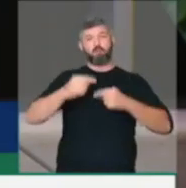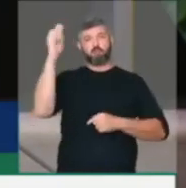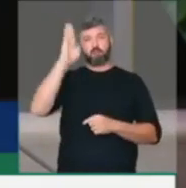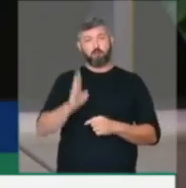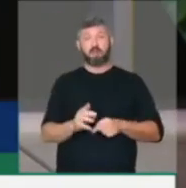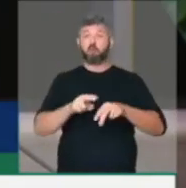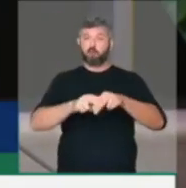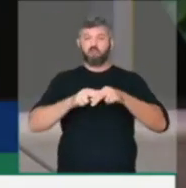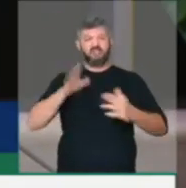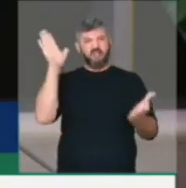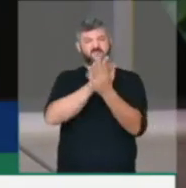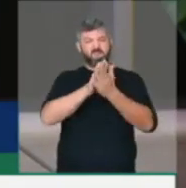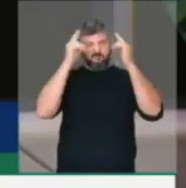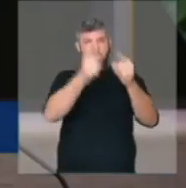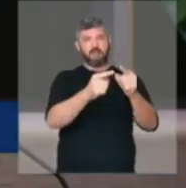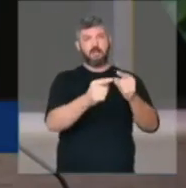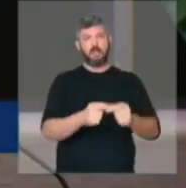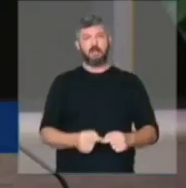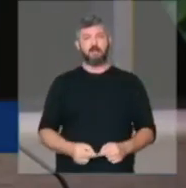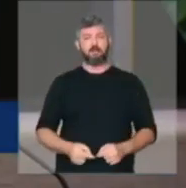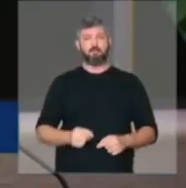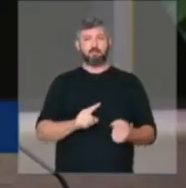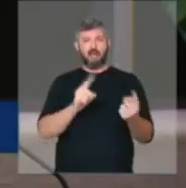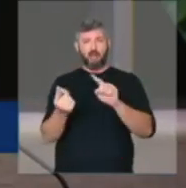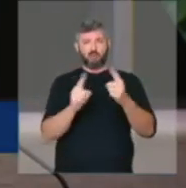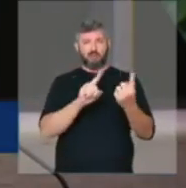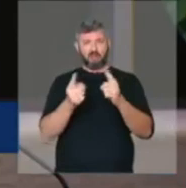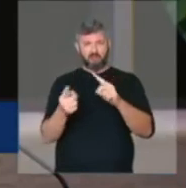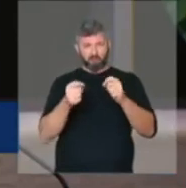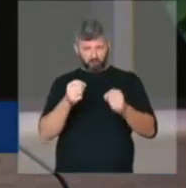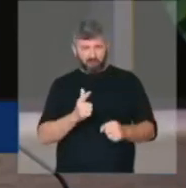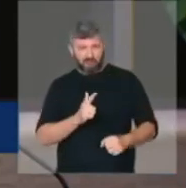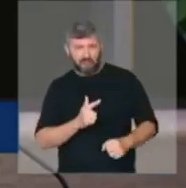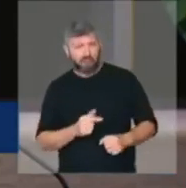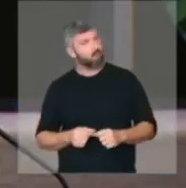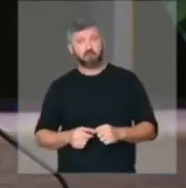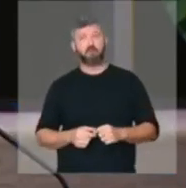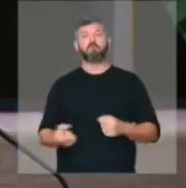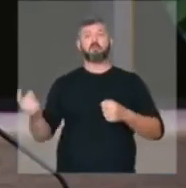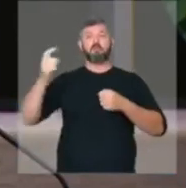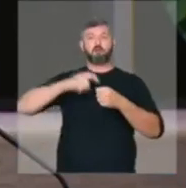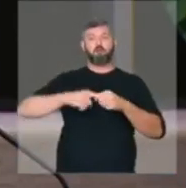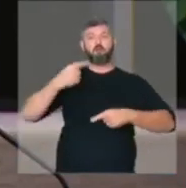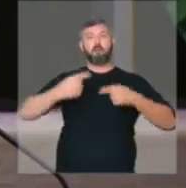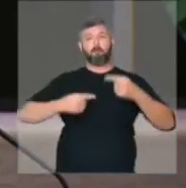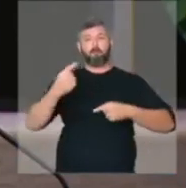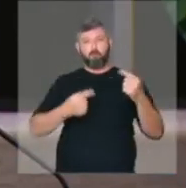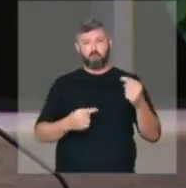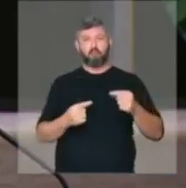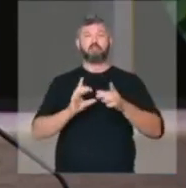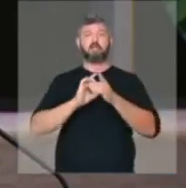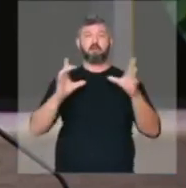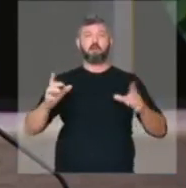que ser enfrentado. Ele não é alternância de poder. Que a gente traga de volta a política para o debate democrático.